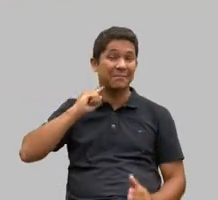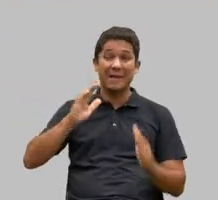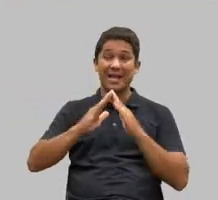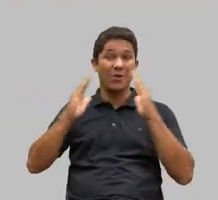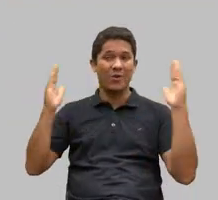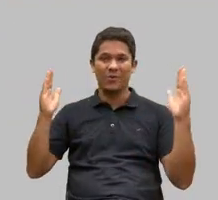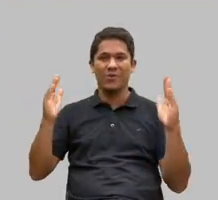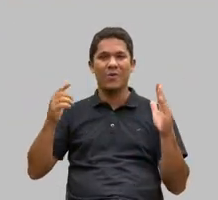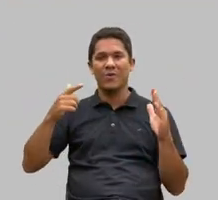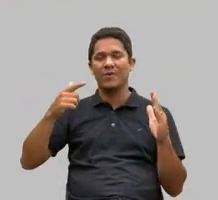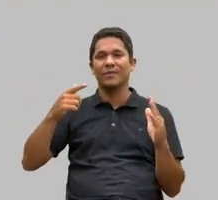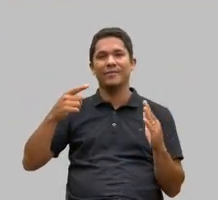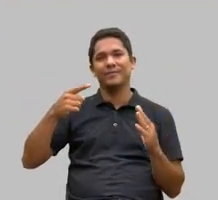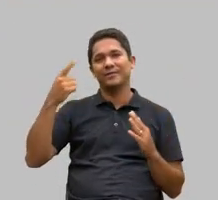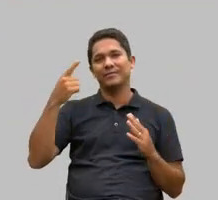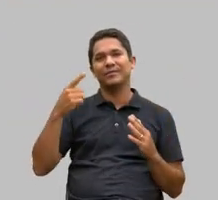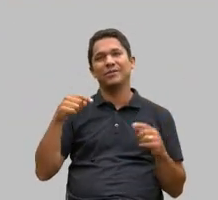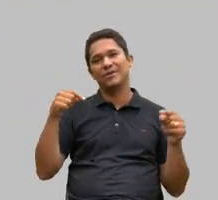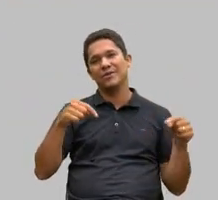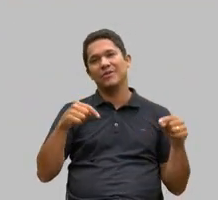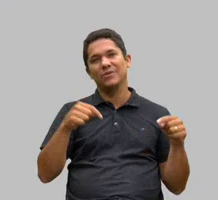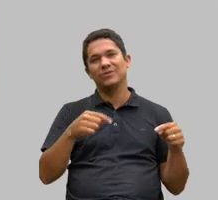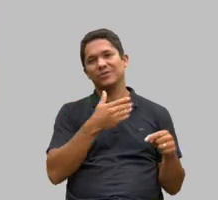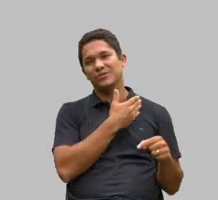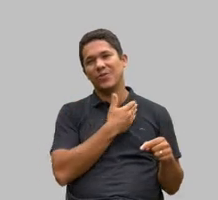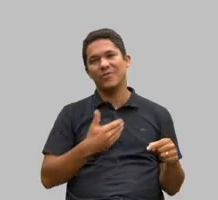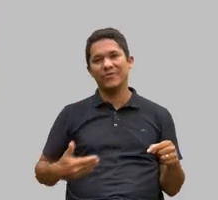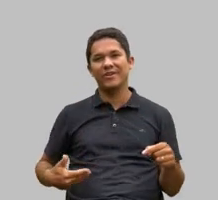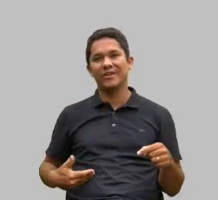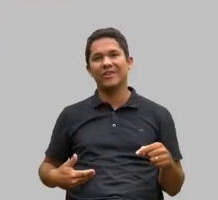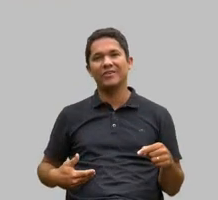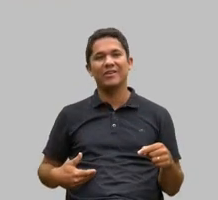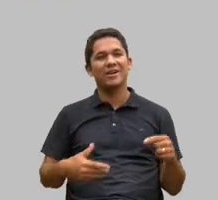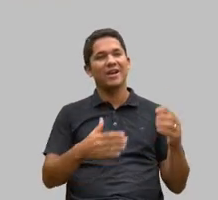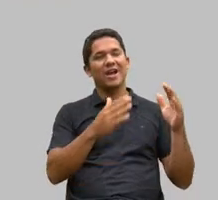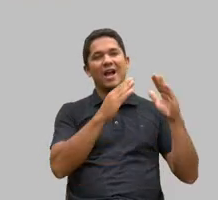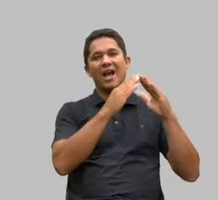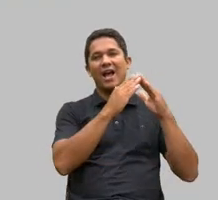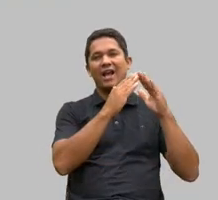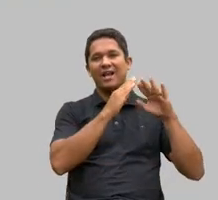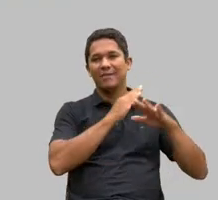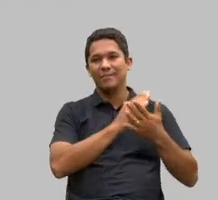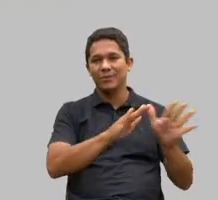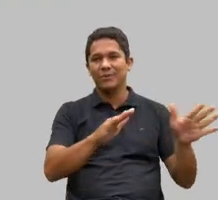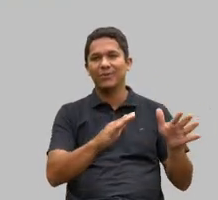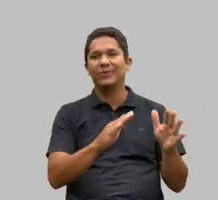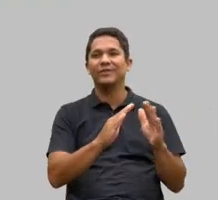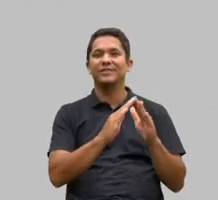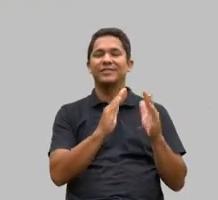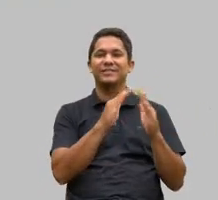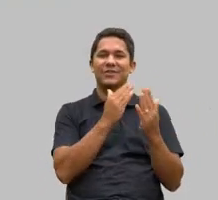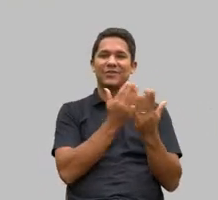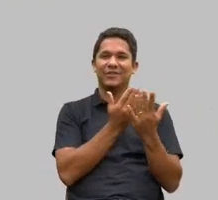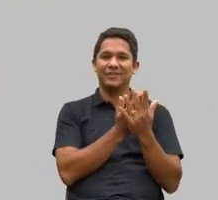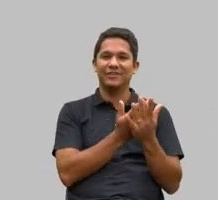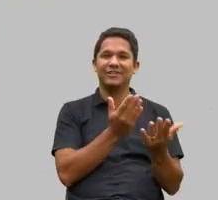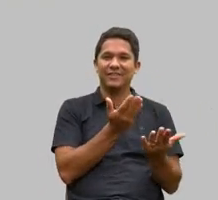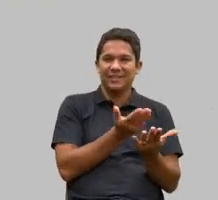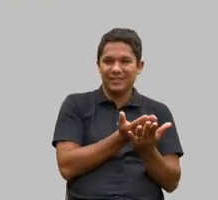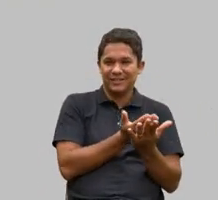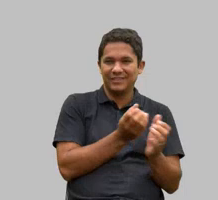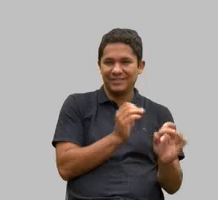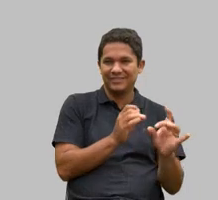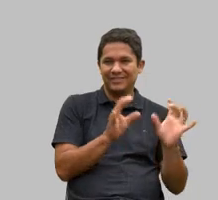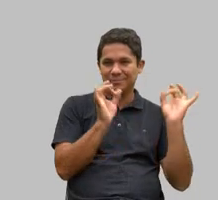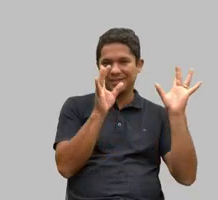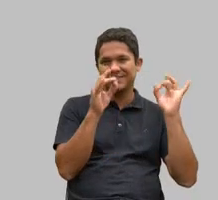desse governo atual ter acabado com as escolas de educação especial porque na